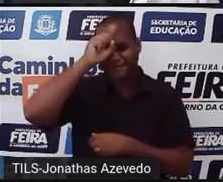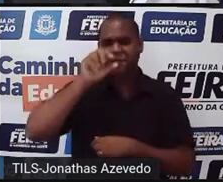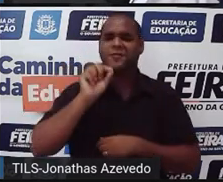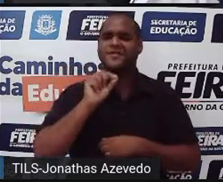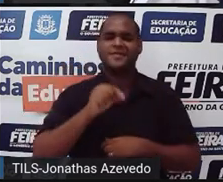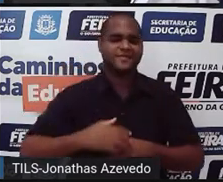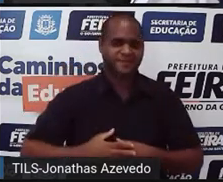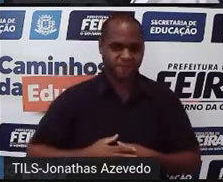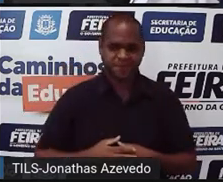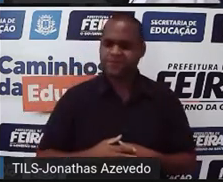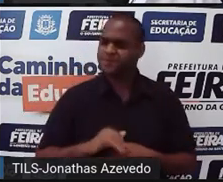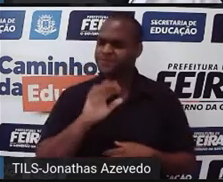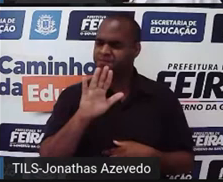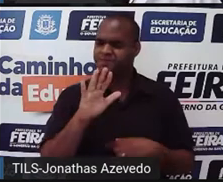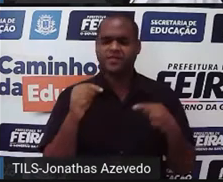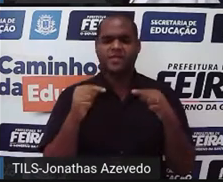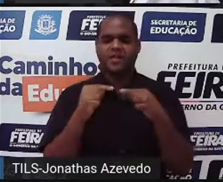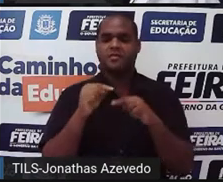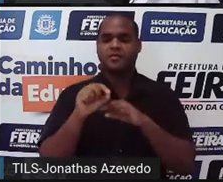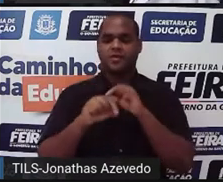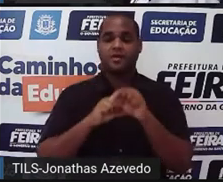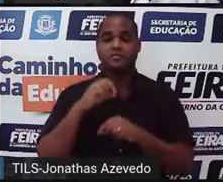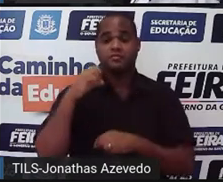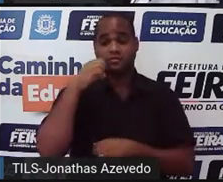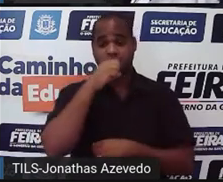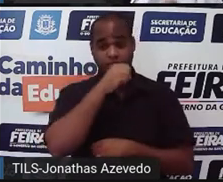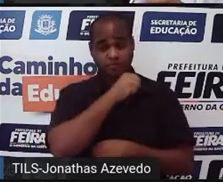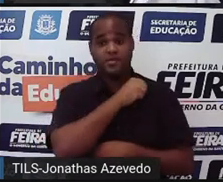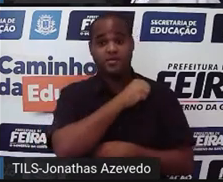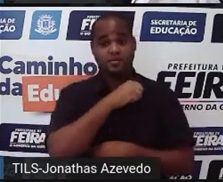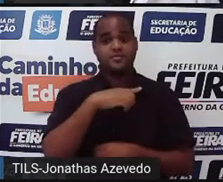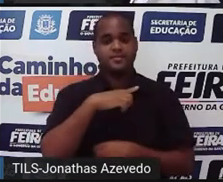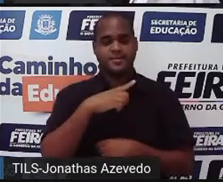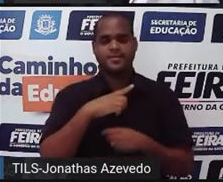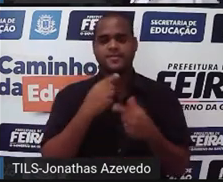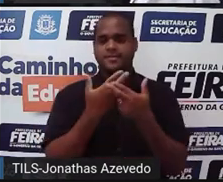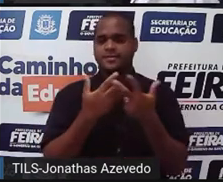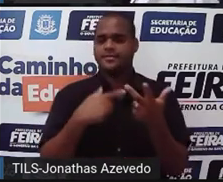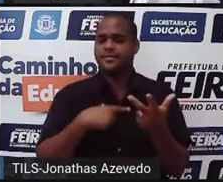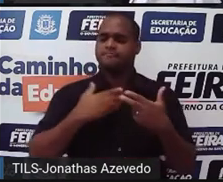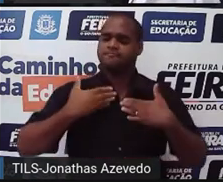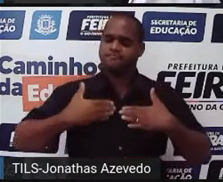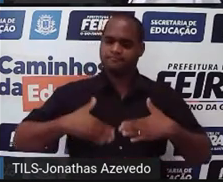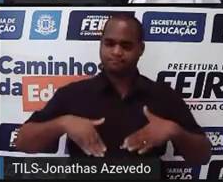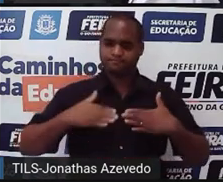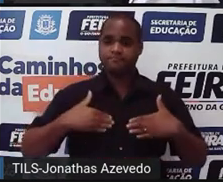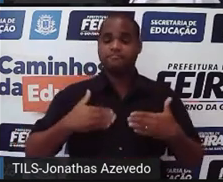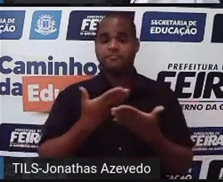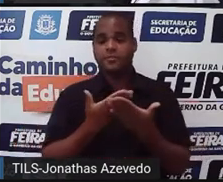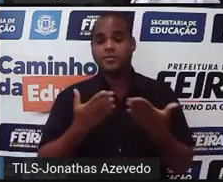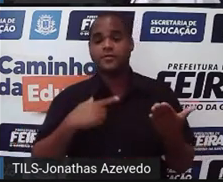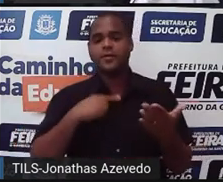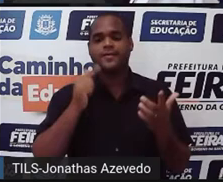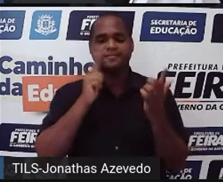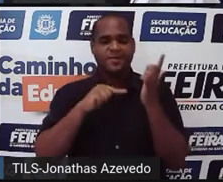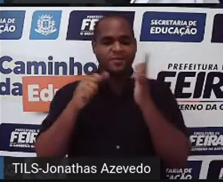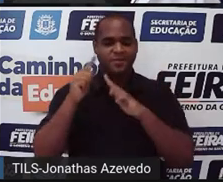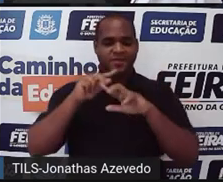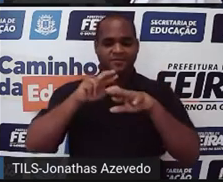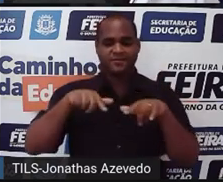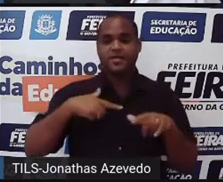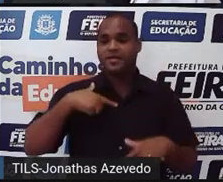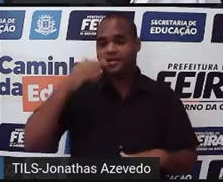na verdade é uma coisa rápida, tá? E uma coisa muito tranquila de a gente conseguir entender, beleza?